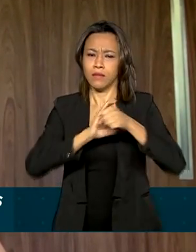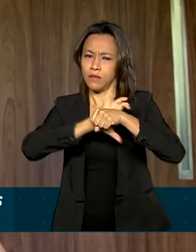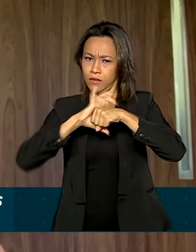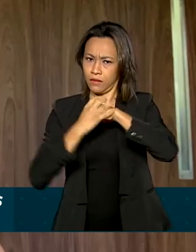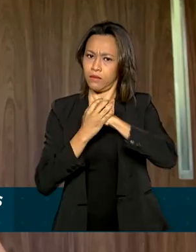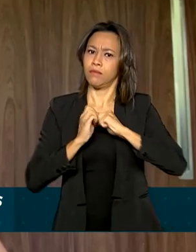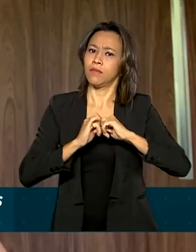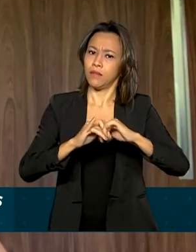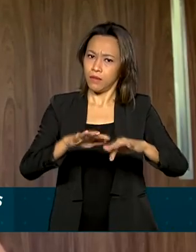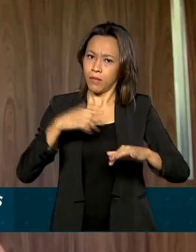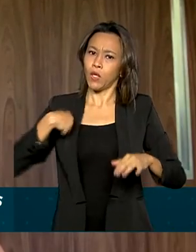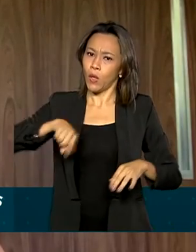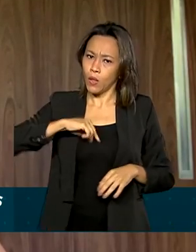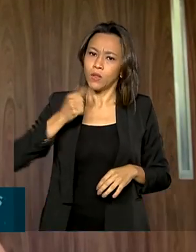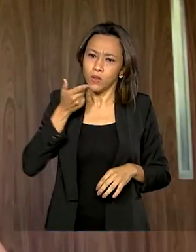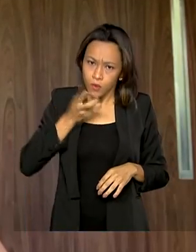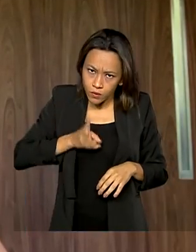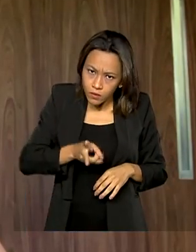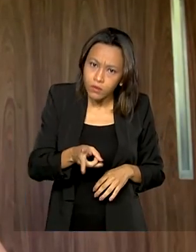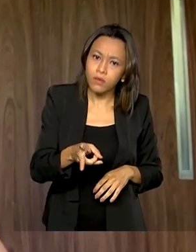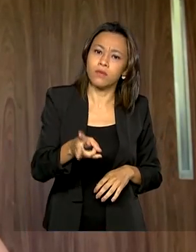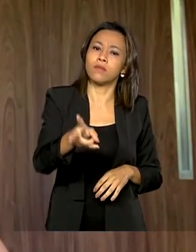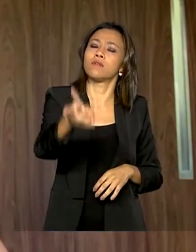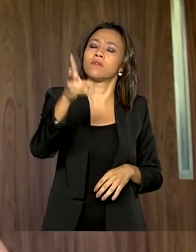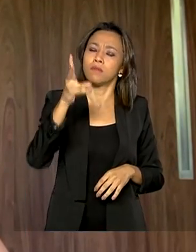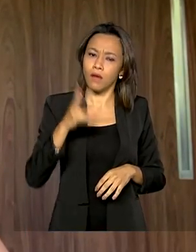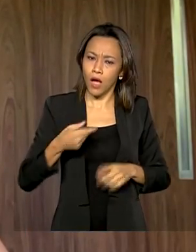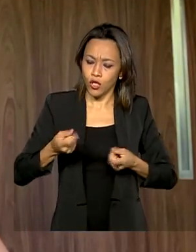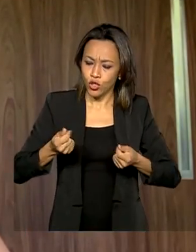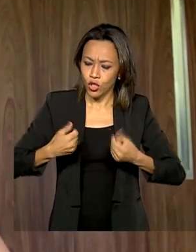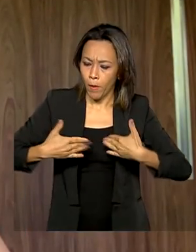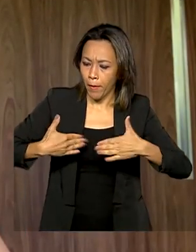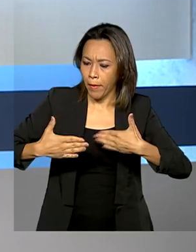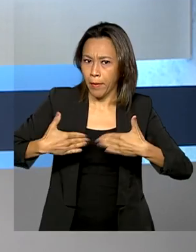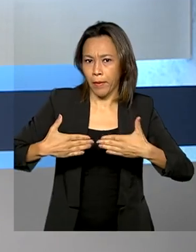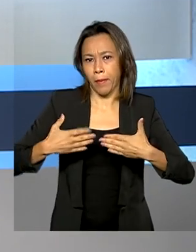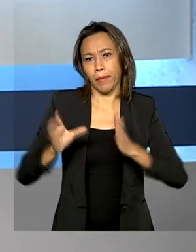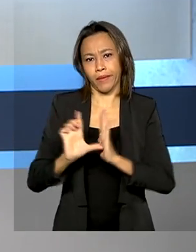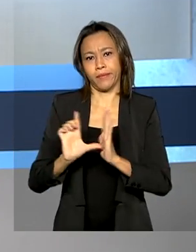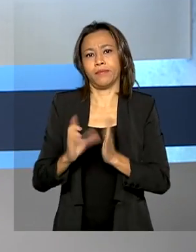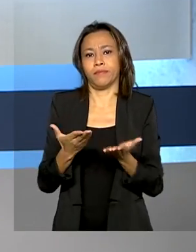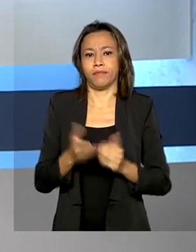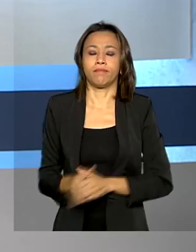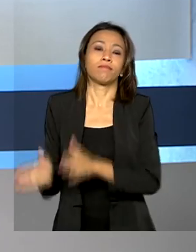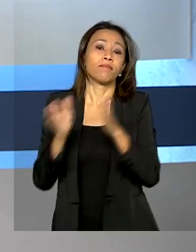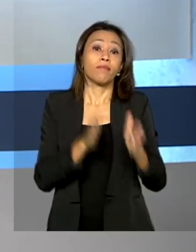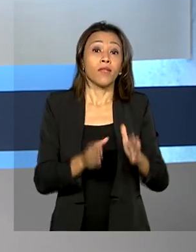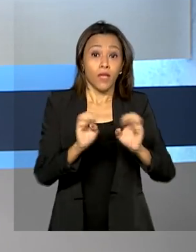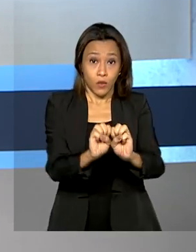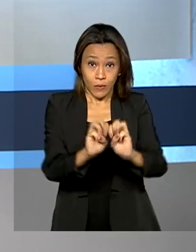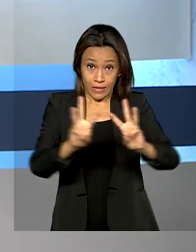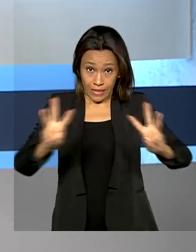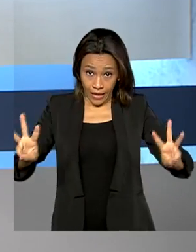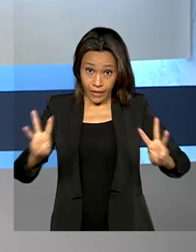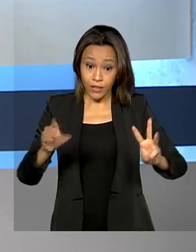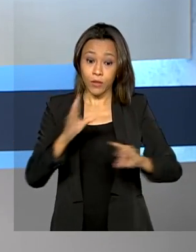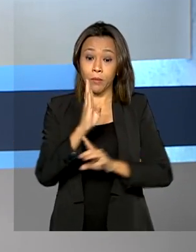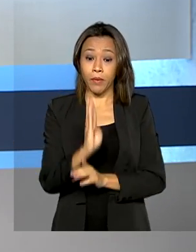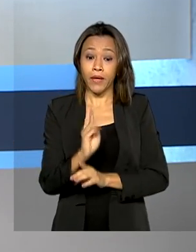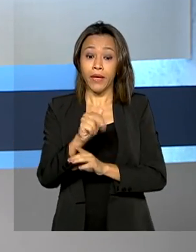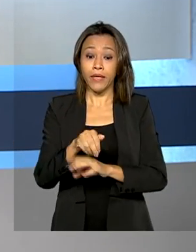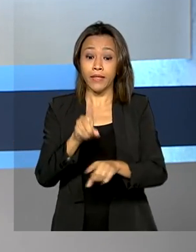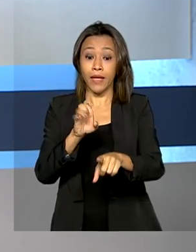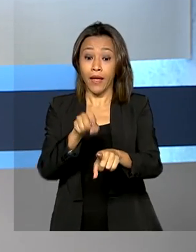conseguir seguir andando, seguir movimentando o negócio. No site do BNDES, é possível